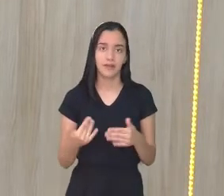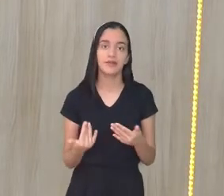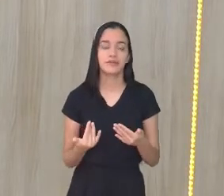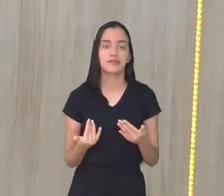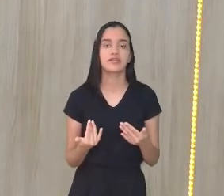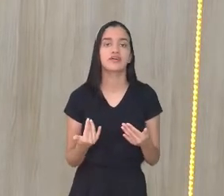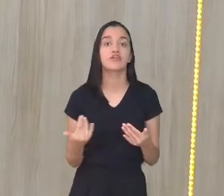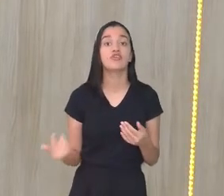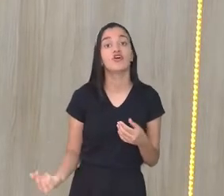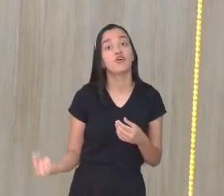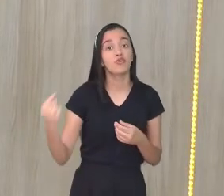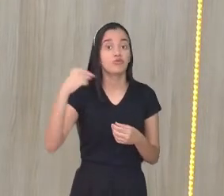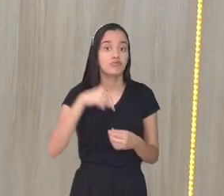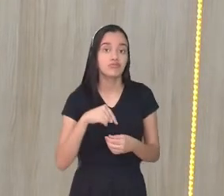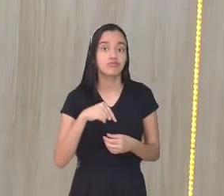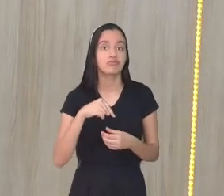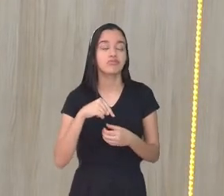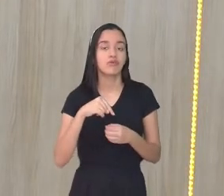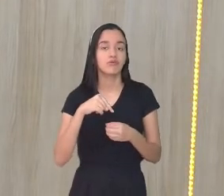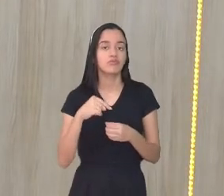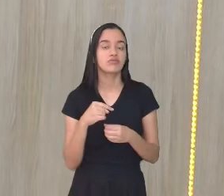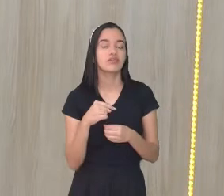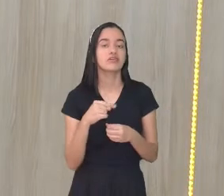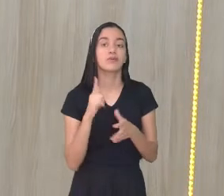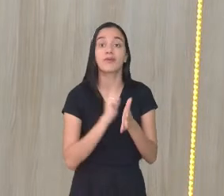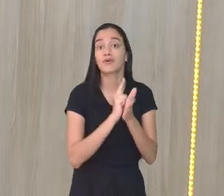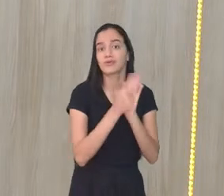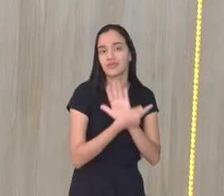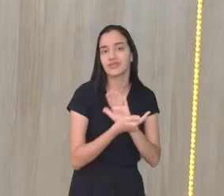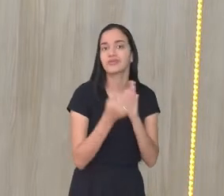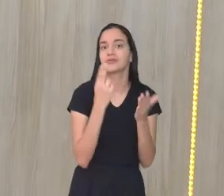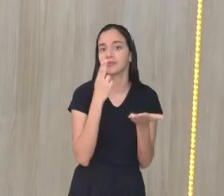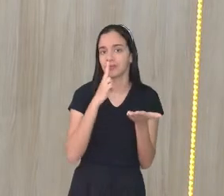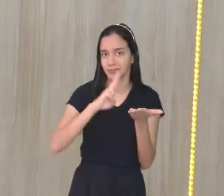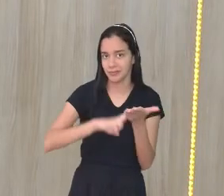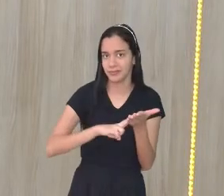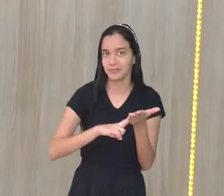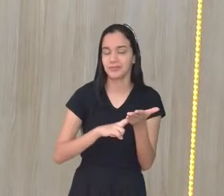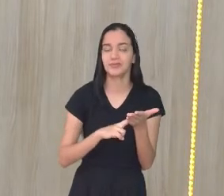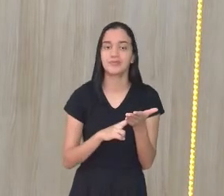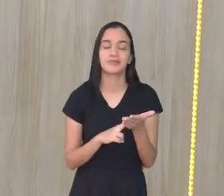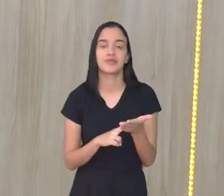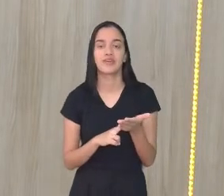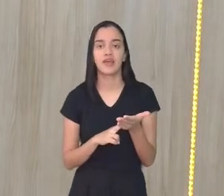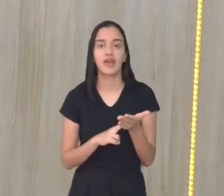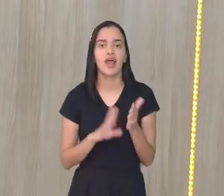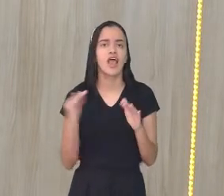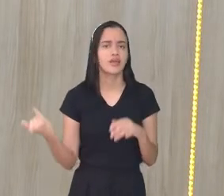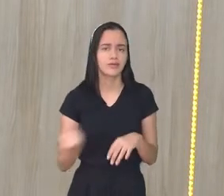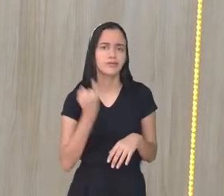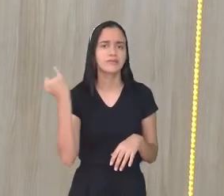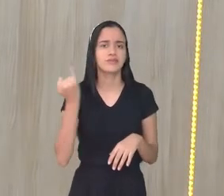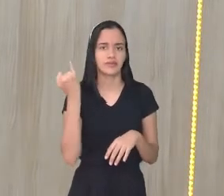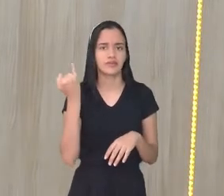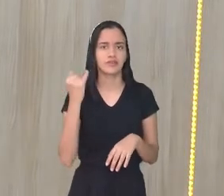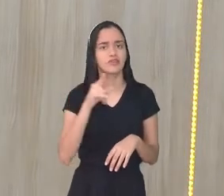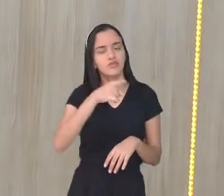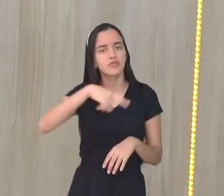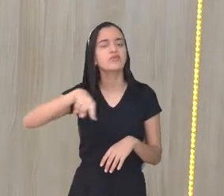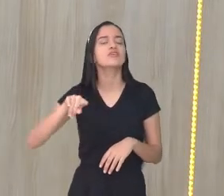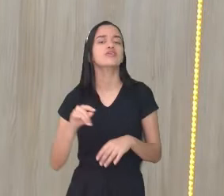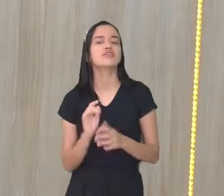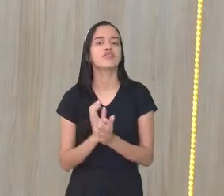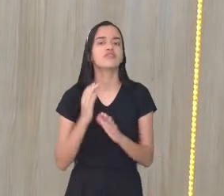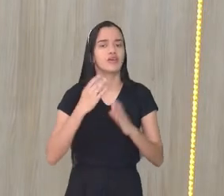trazendo, voltando para o gênero carta e carta do leitor, não é? É importante você fazer